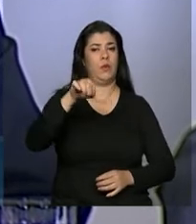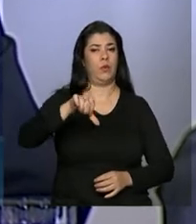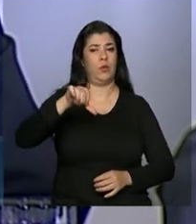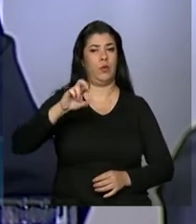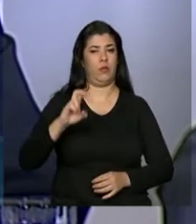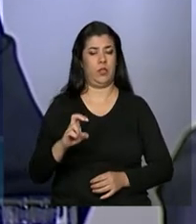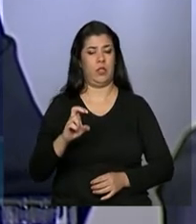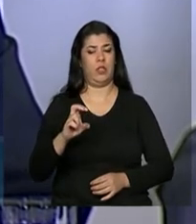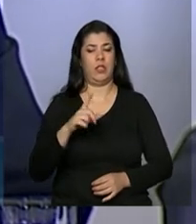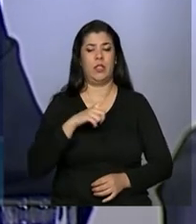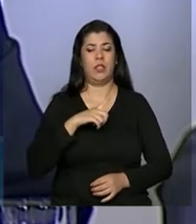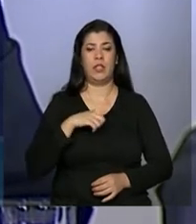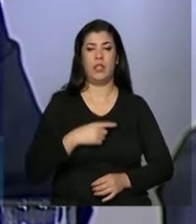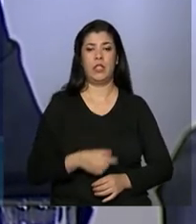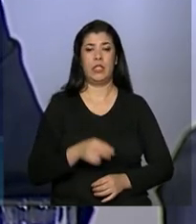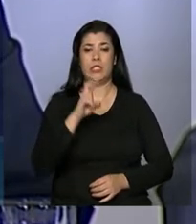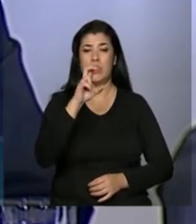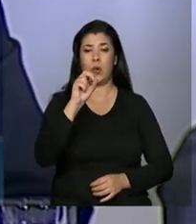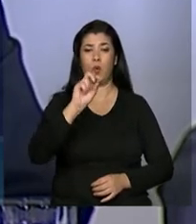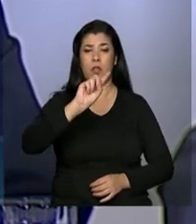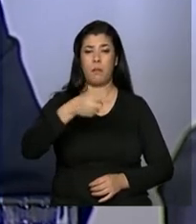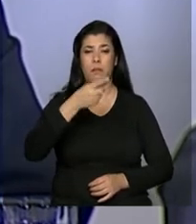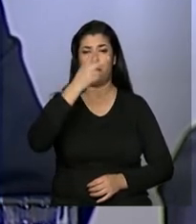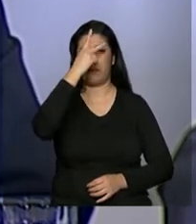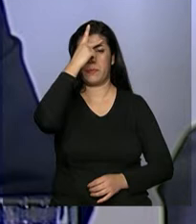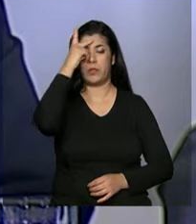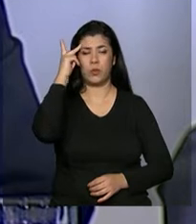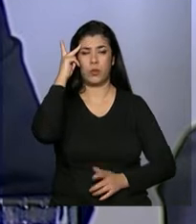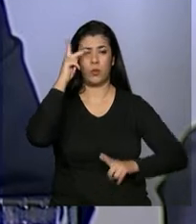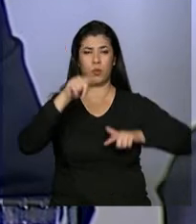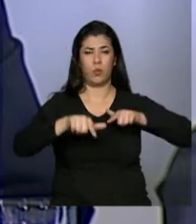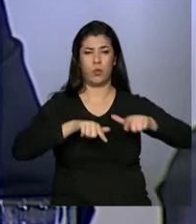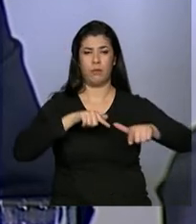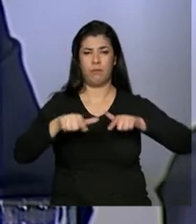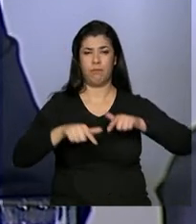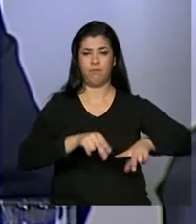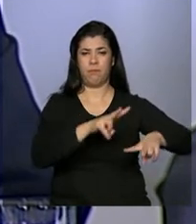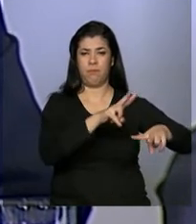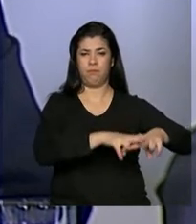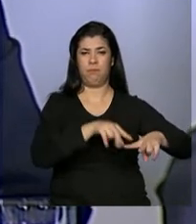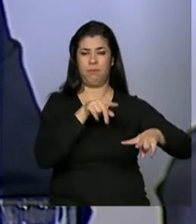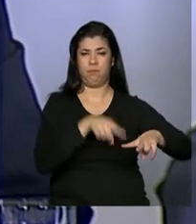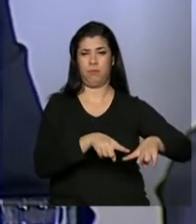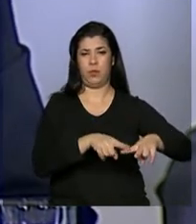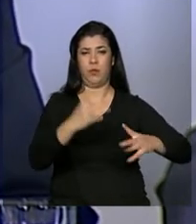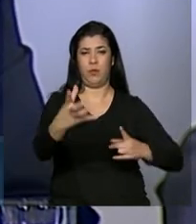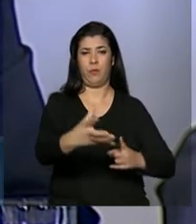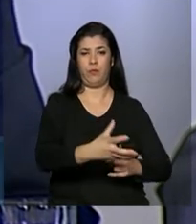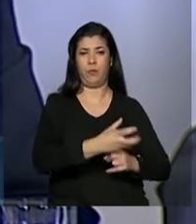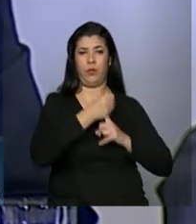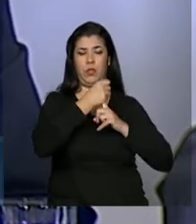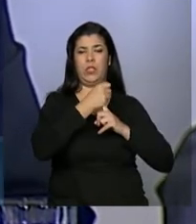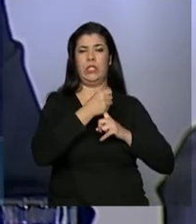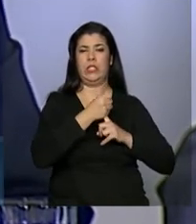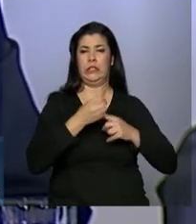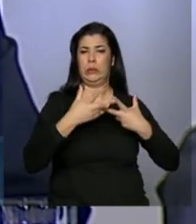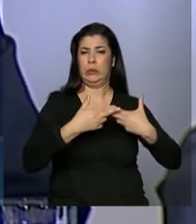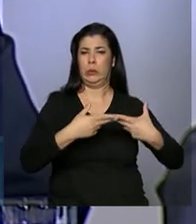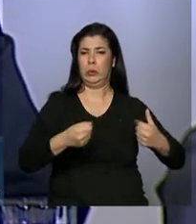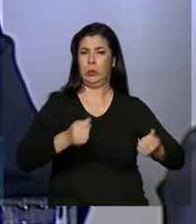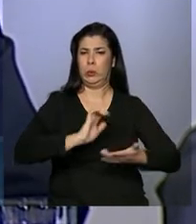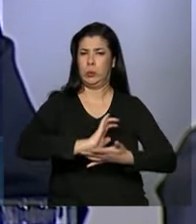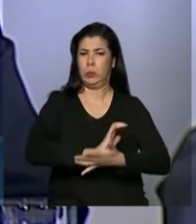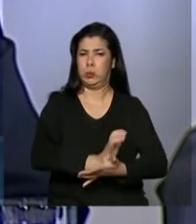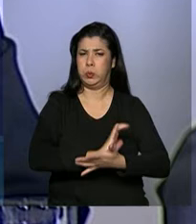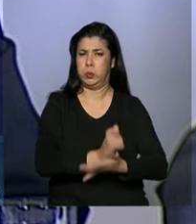quase 50 mil trabalhadores foram resgatados da condição degradante e humilhante.